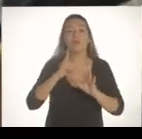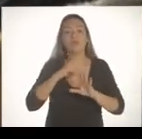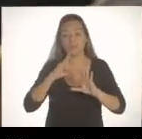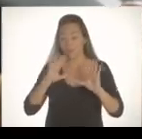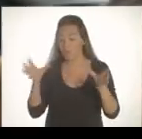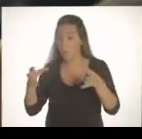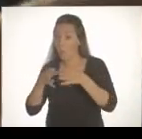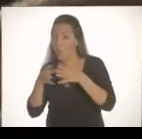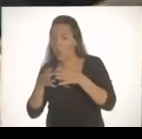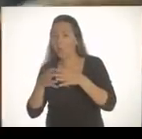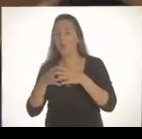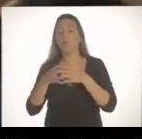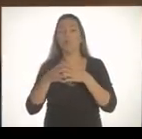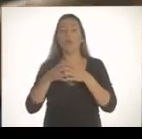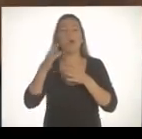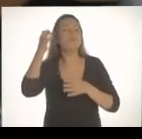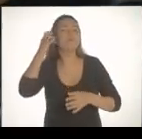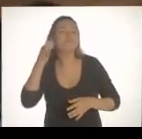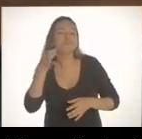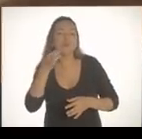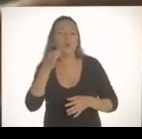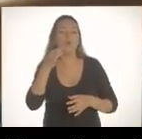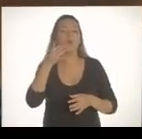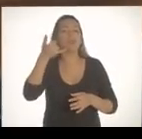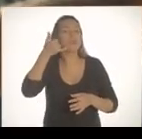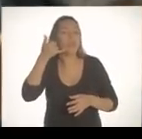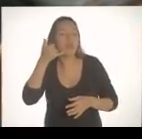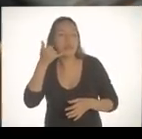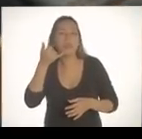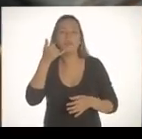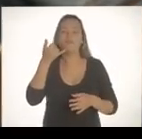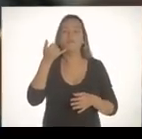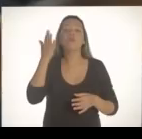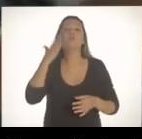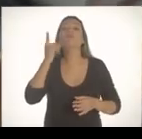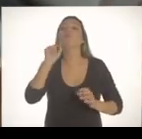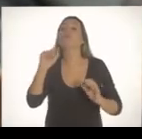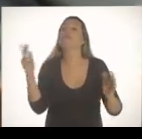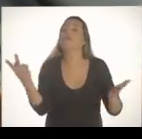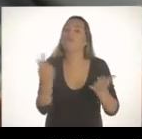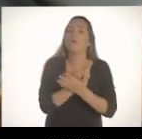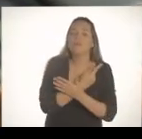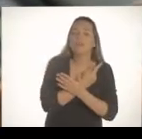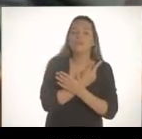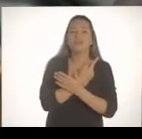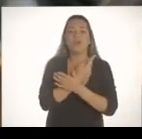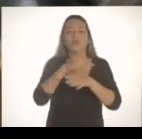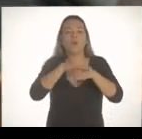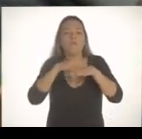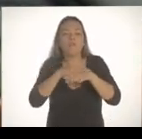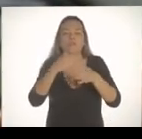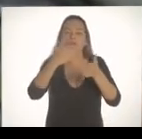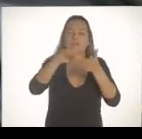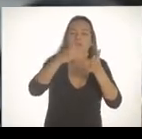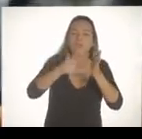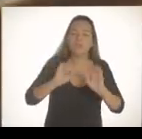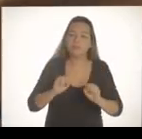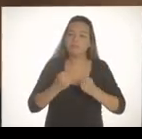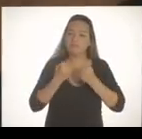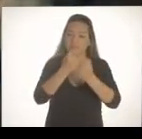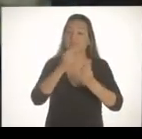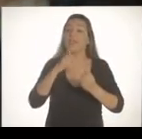a gente montou uma central de escuta telefônica com vários profissionais. Eu dialoguei muito com a Secretaria de Segurança na época